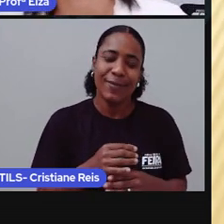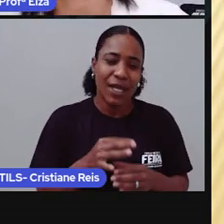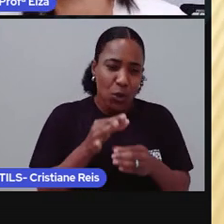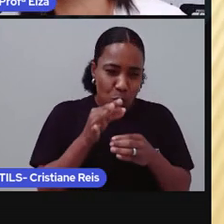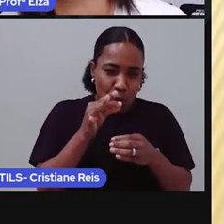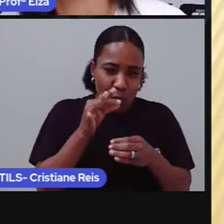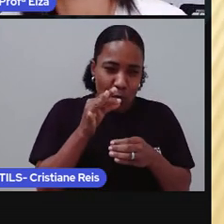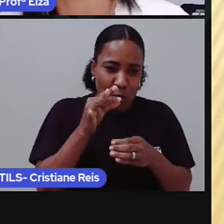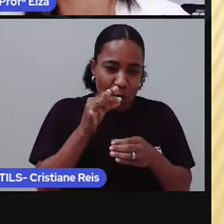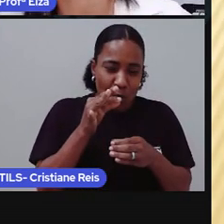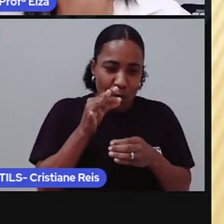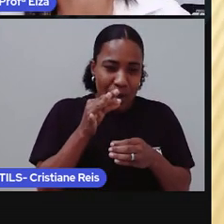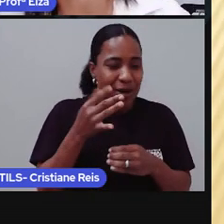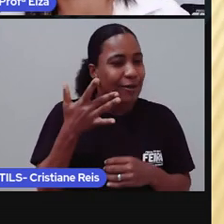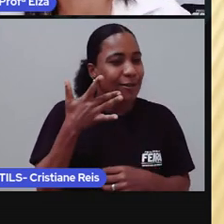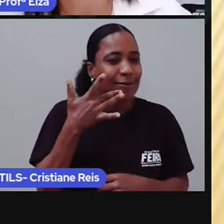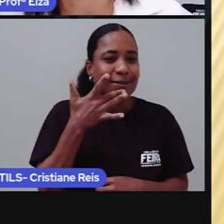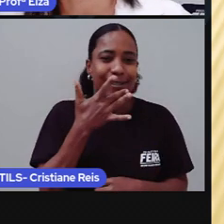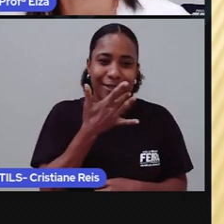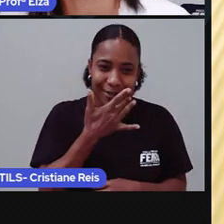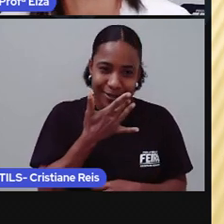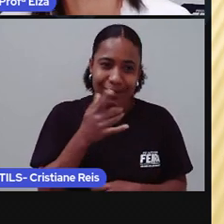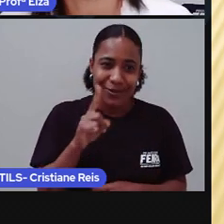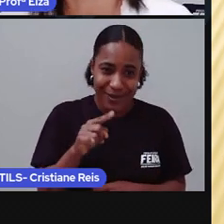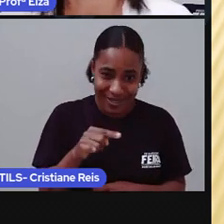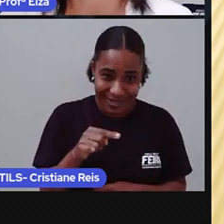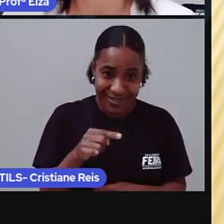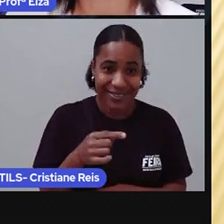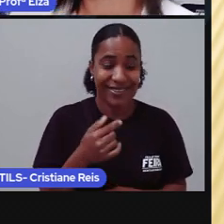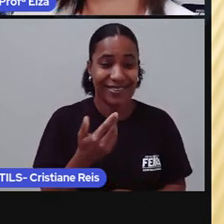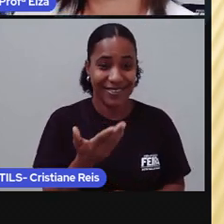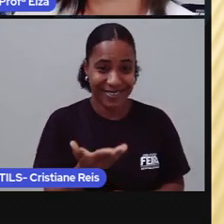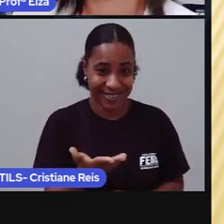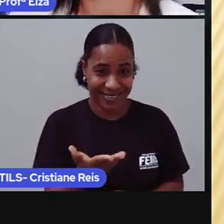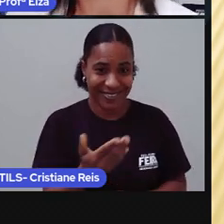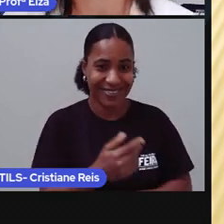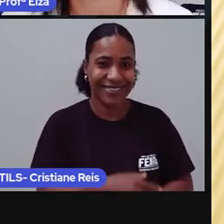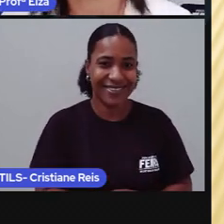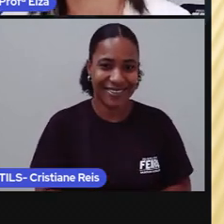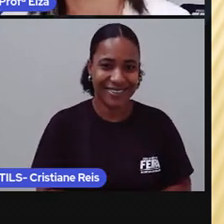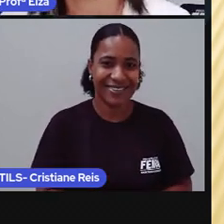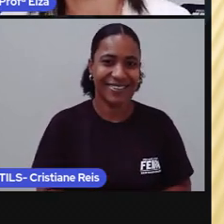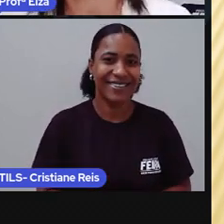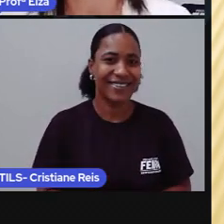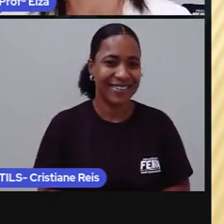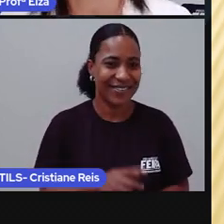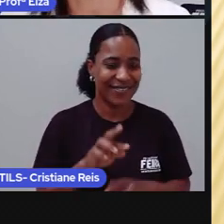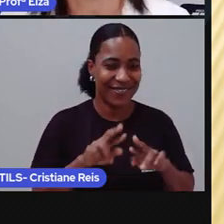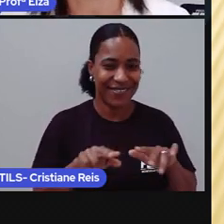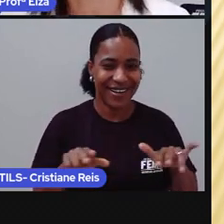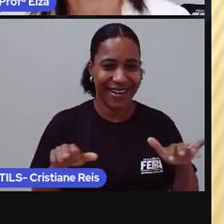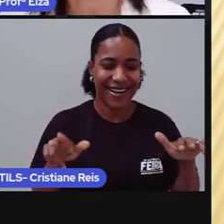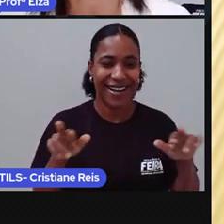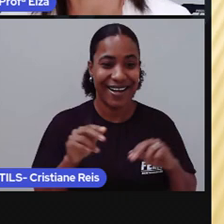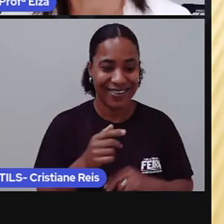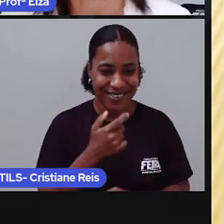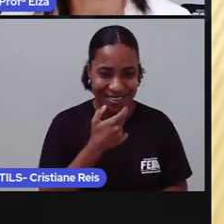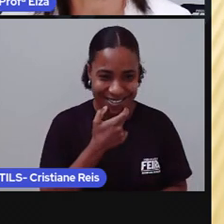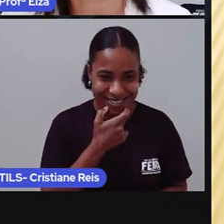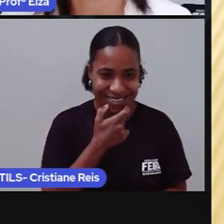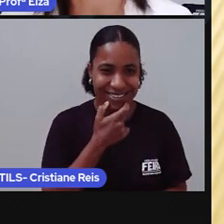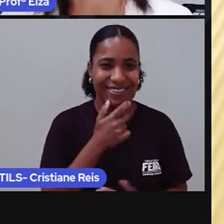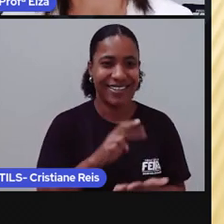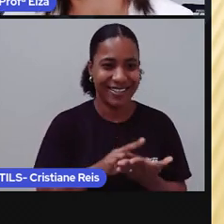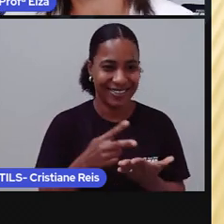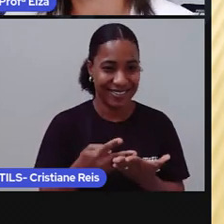tomar um milkshake, que delícia, não é? News, notebook, online, outdoor, outlet,